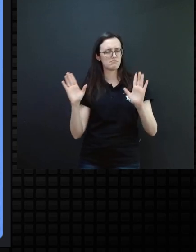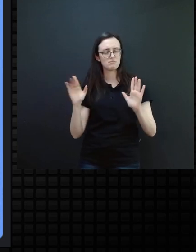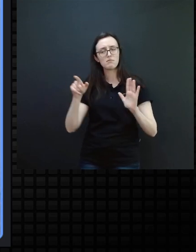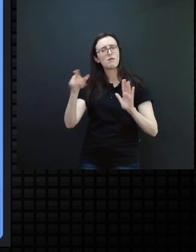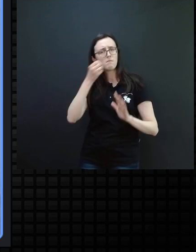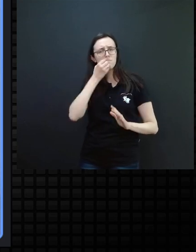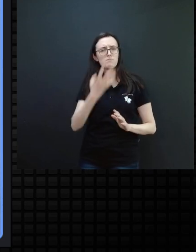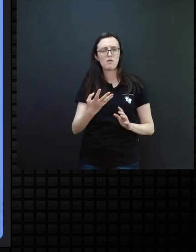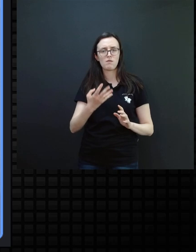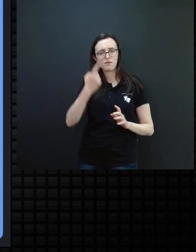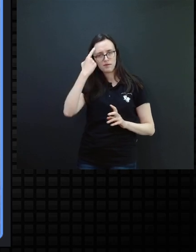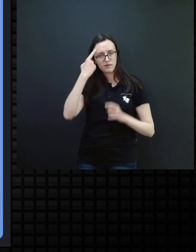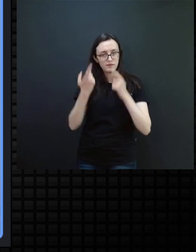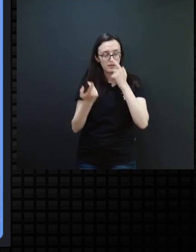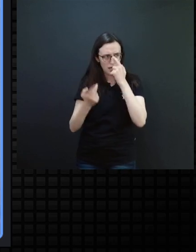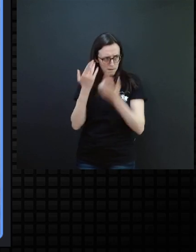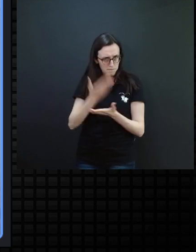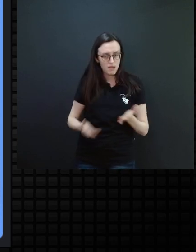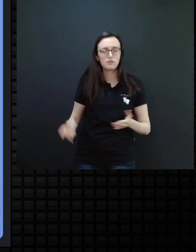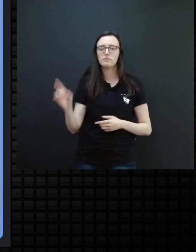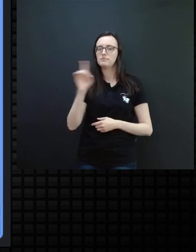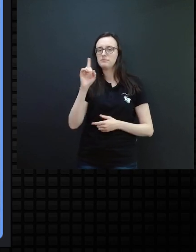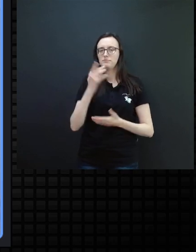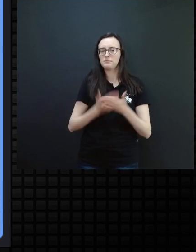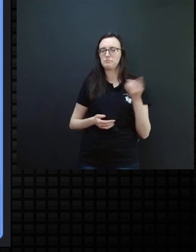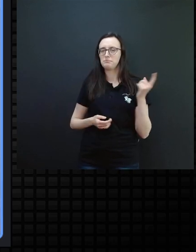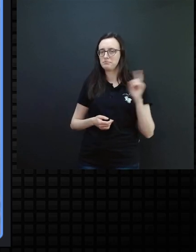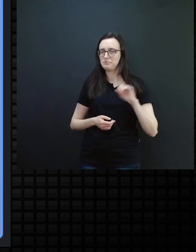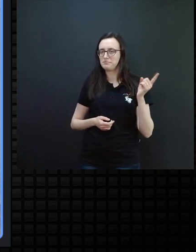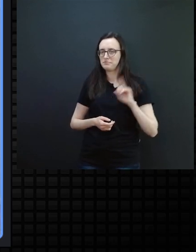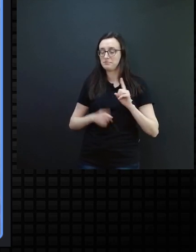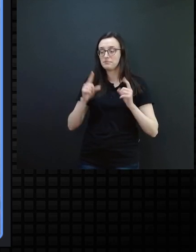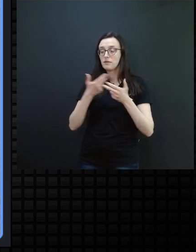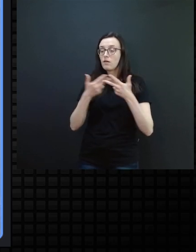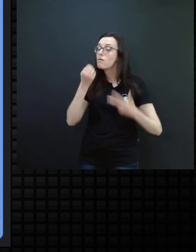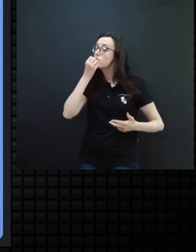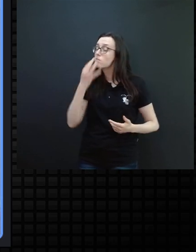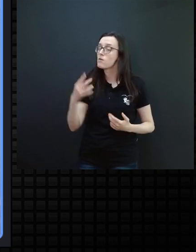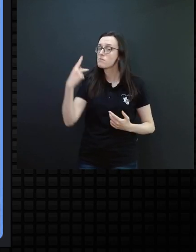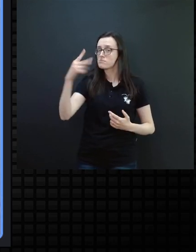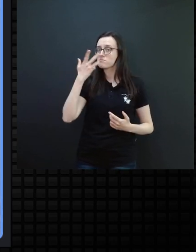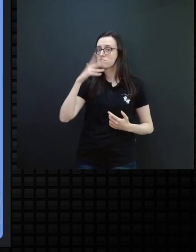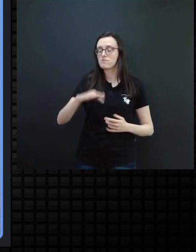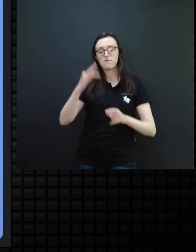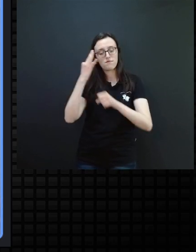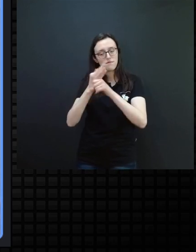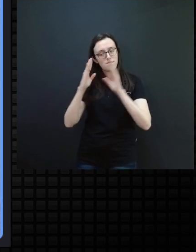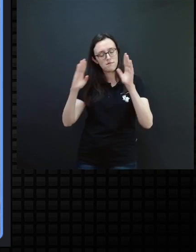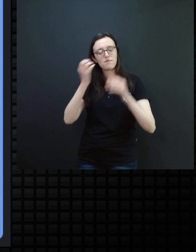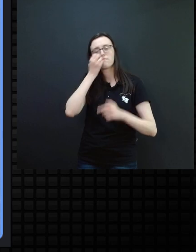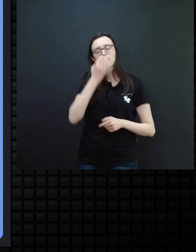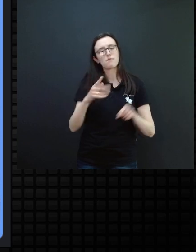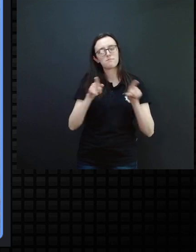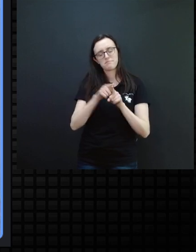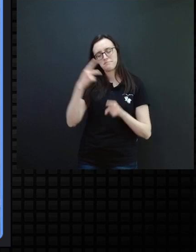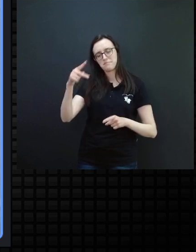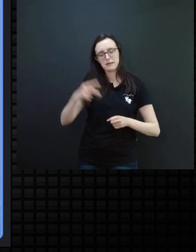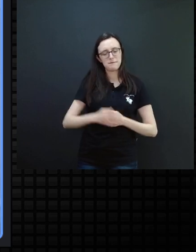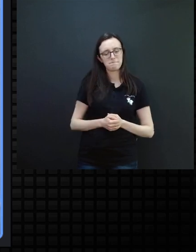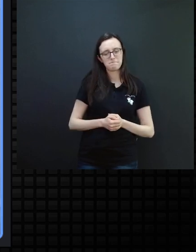a professora perde tudo, não perde, é benéfico, né, esse período de férias,